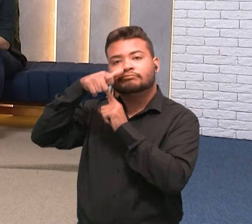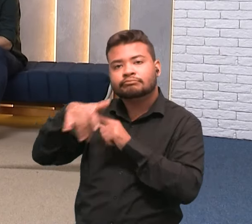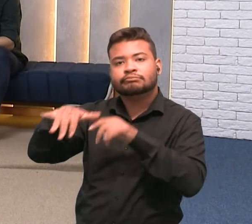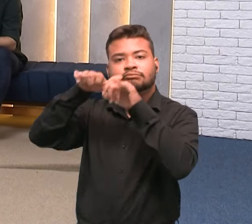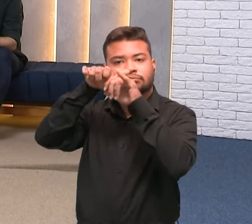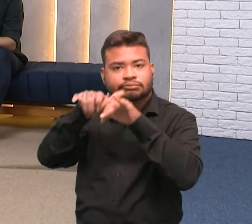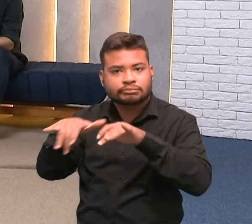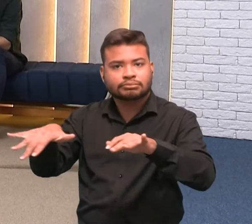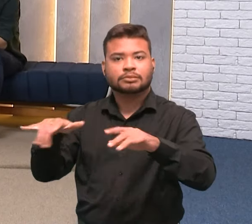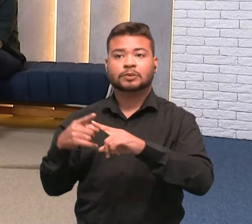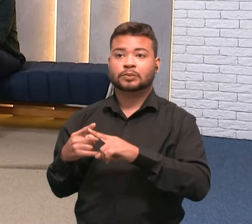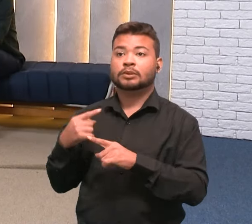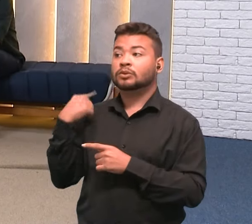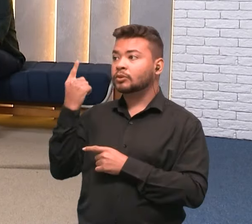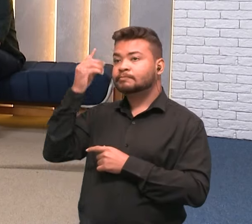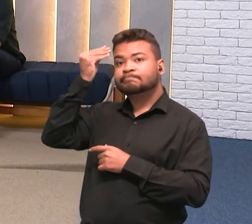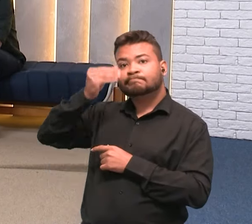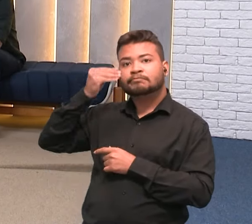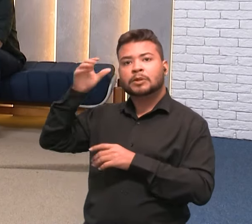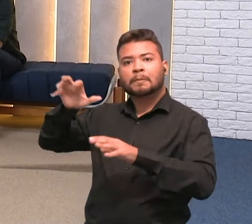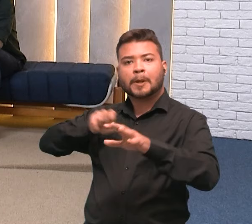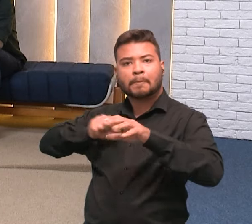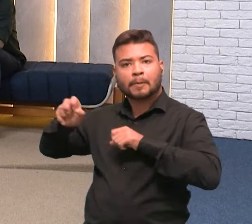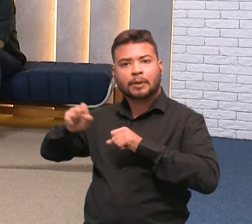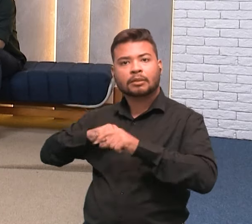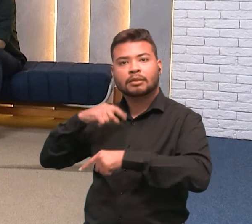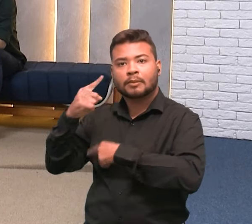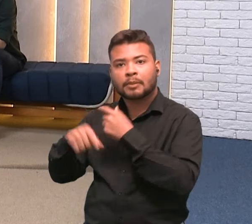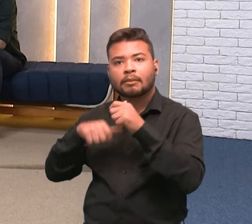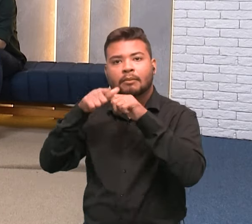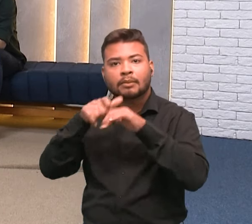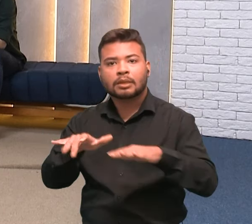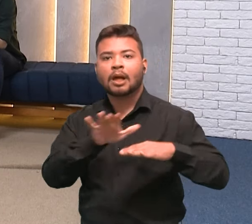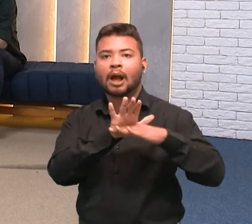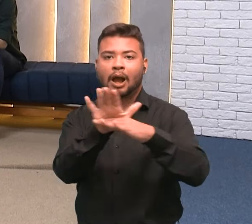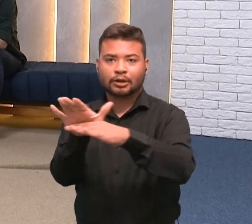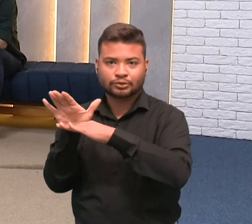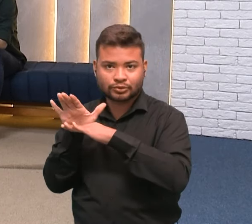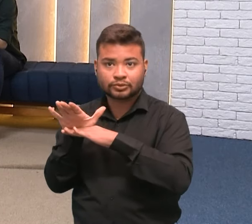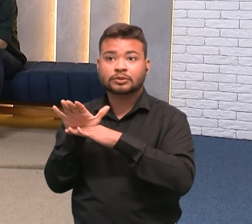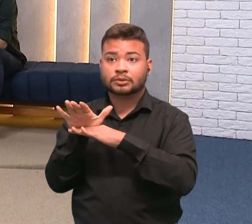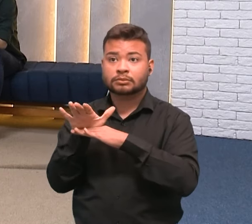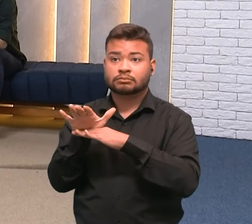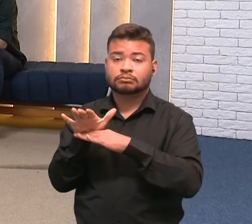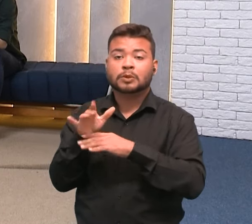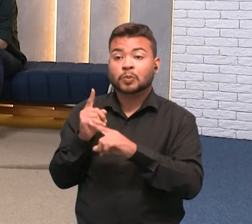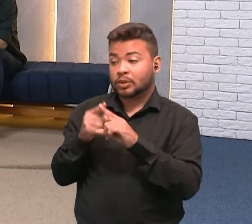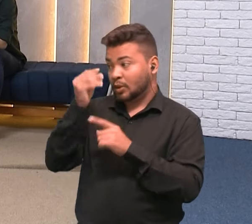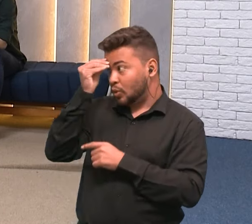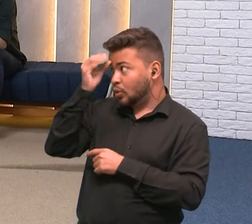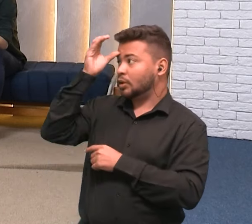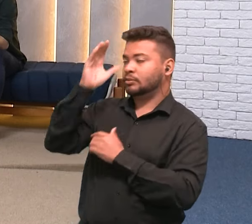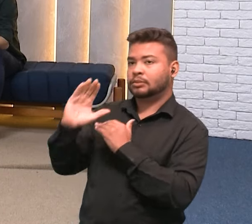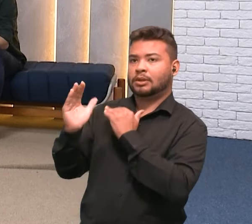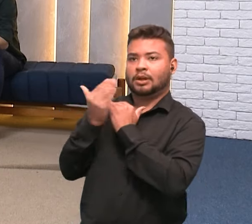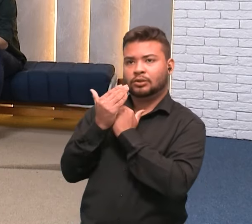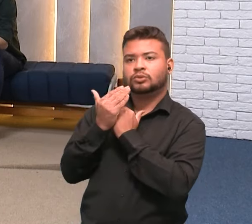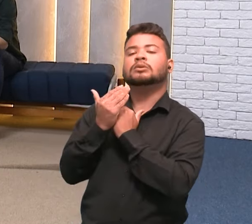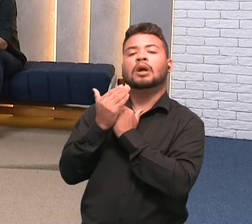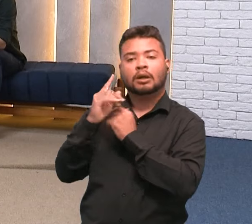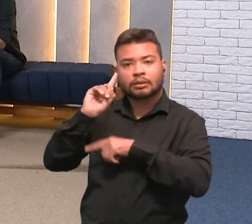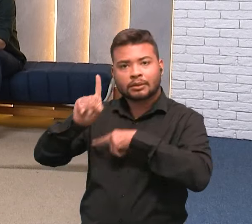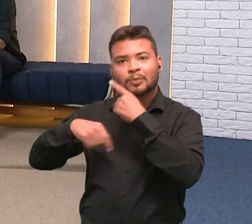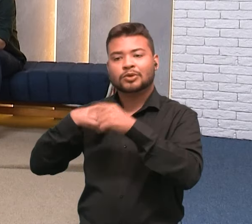incorporando na nossa vivência, é muito bacana quando você pode empreender em cima disso, né? Porque é conhecimento sendo gerado para outras